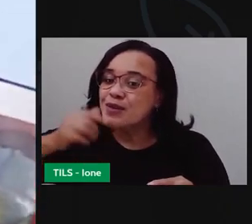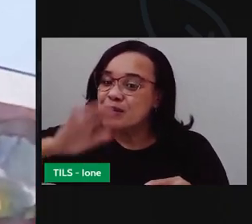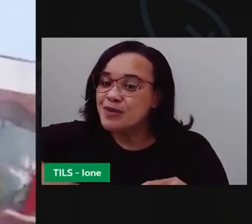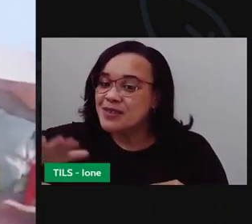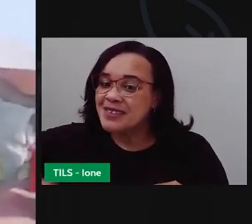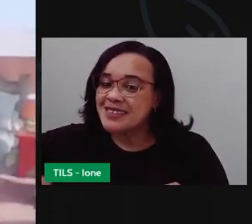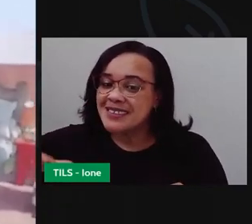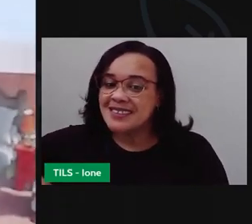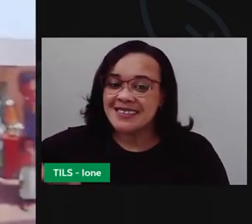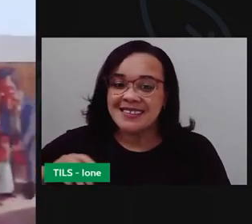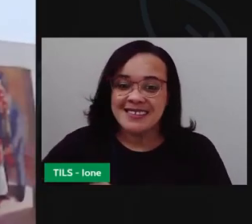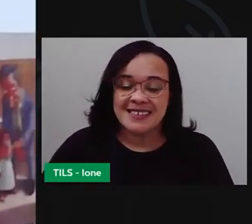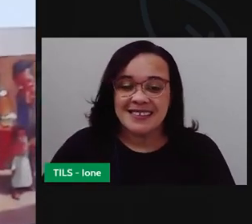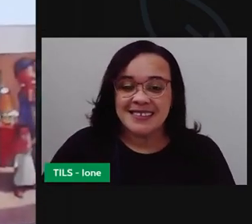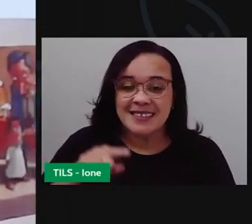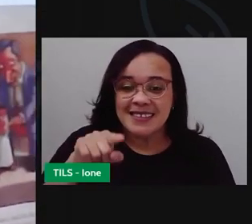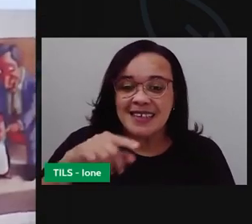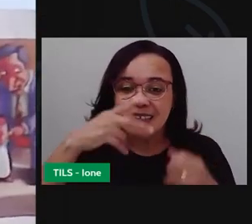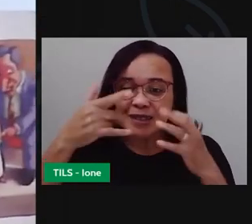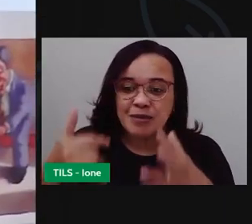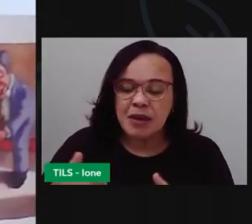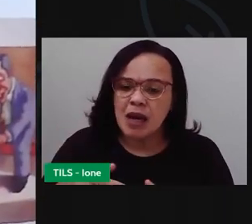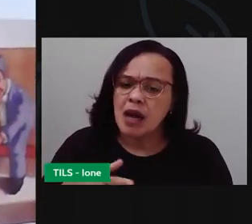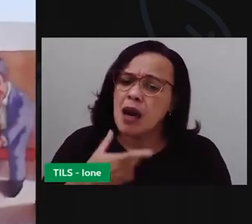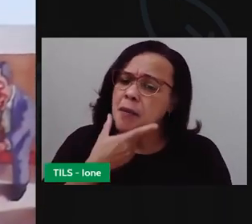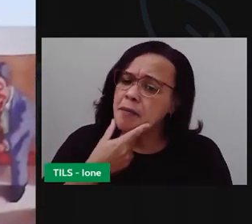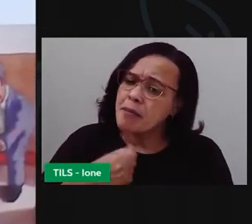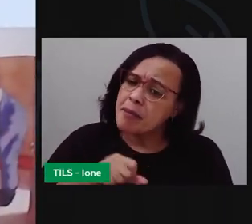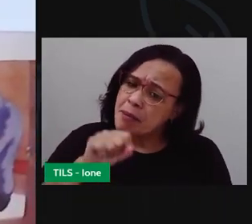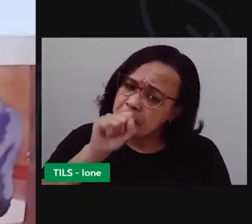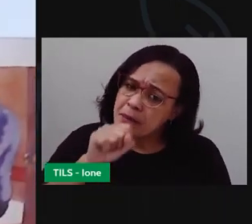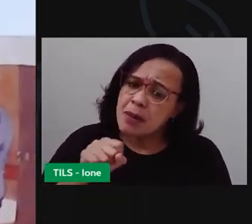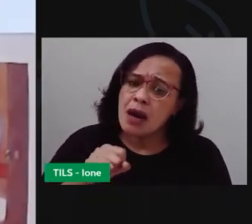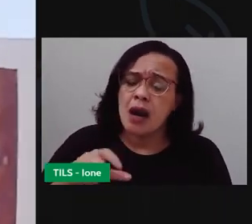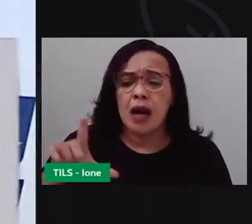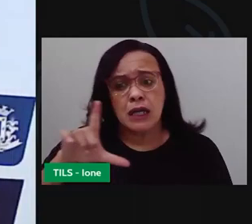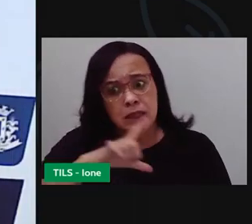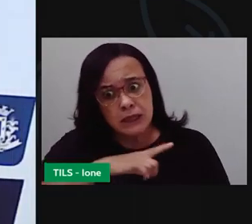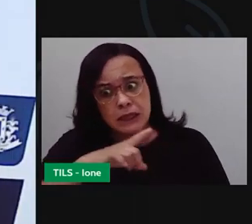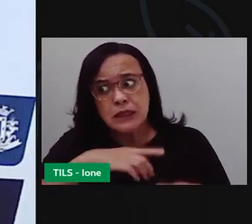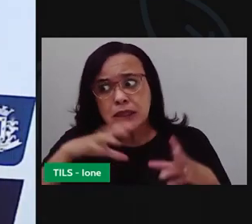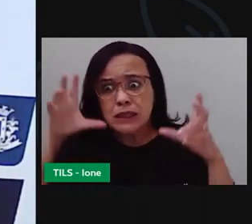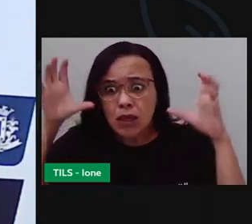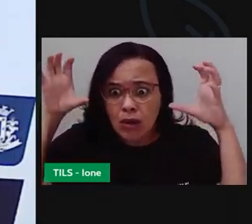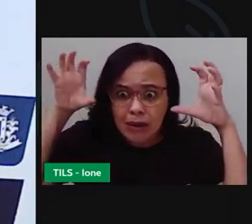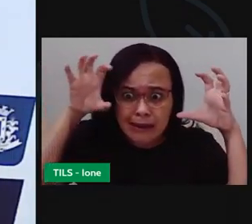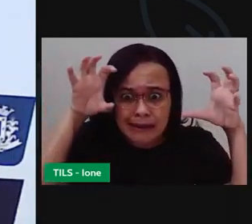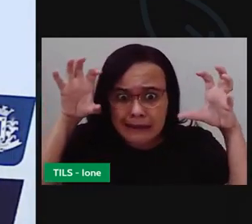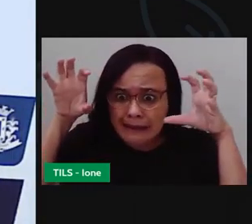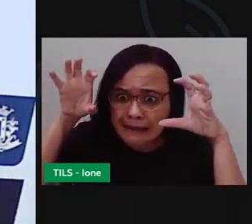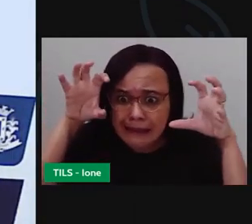E ele diz assim, papai, tem um moço na minha cama.